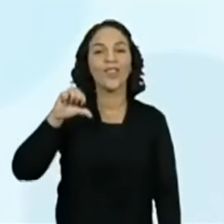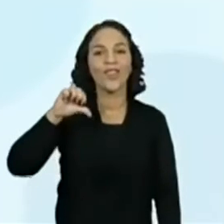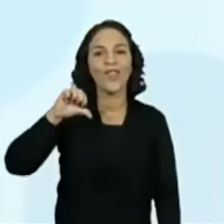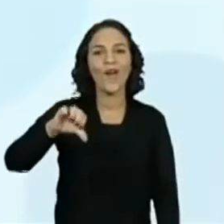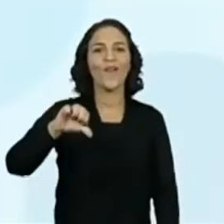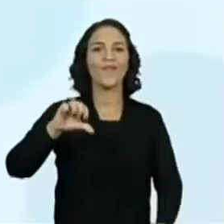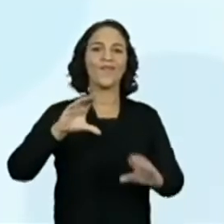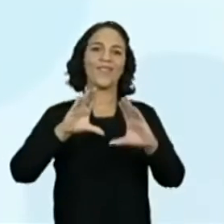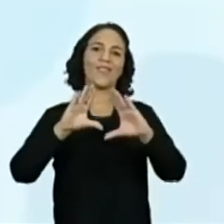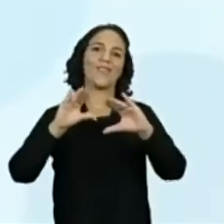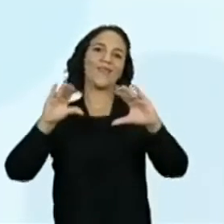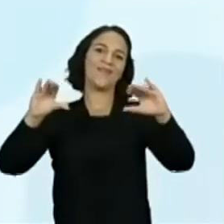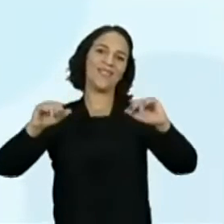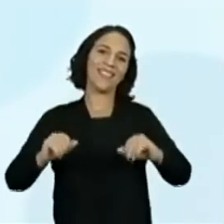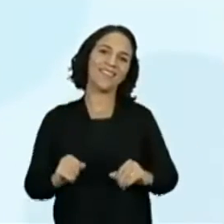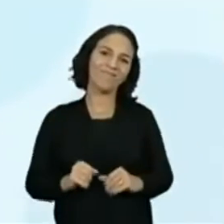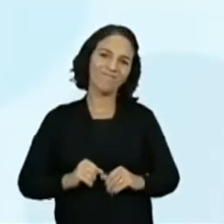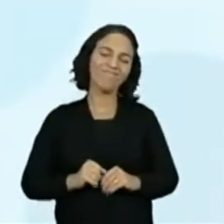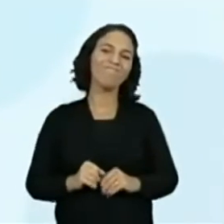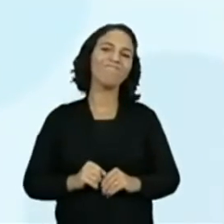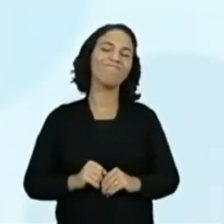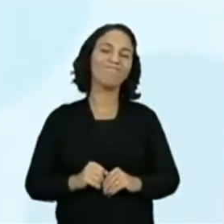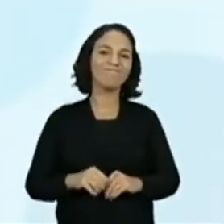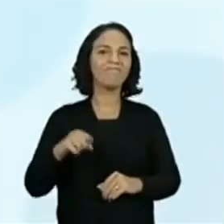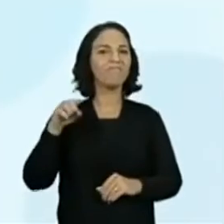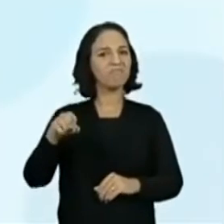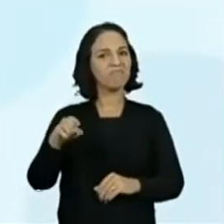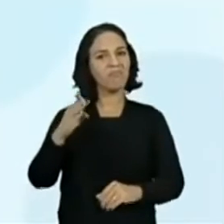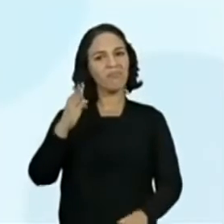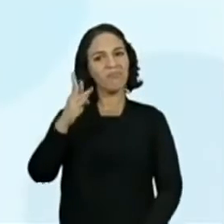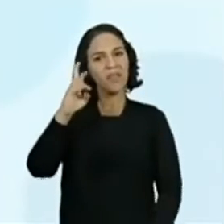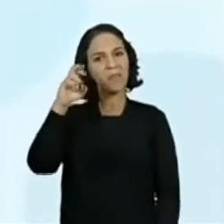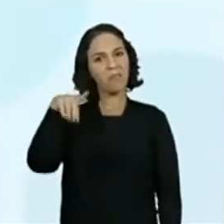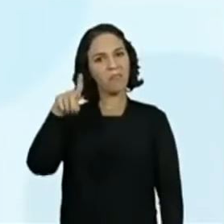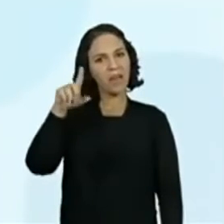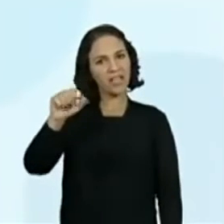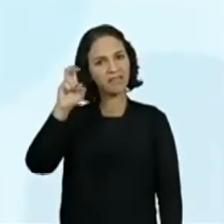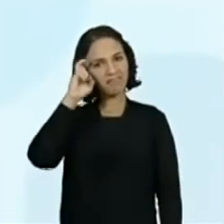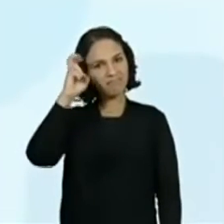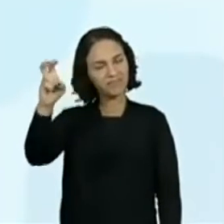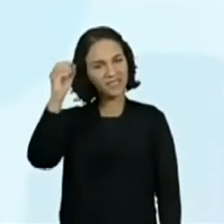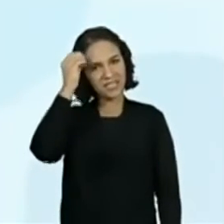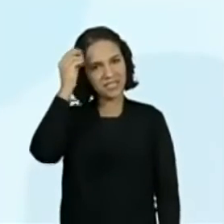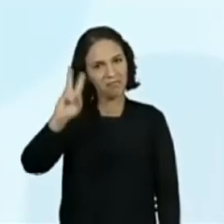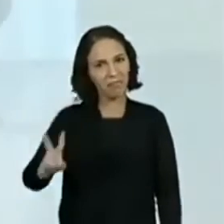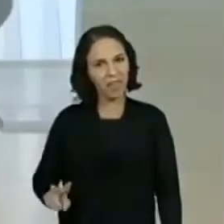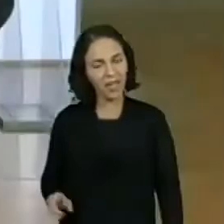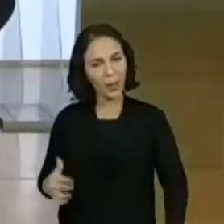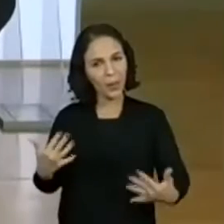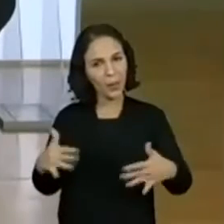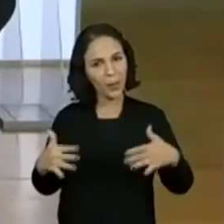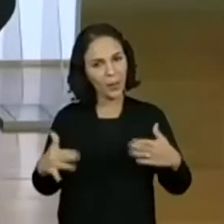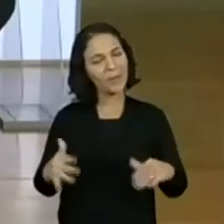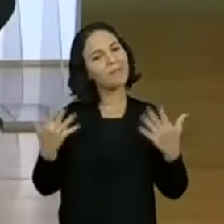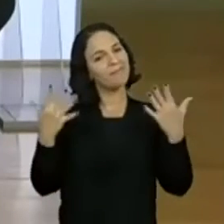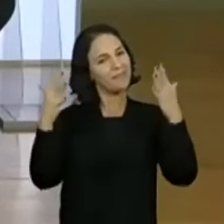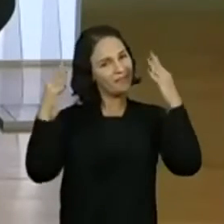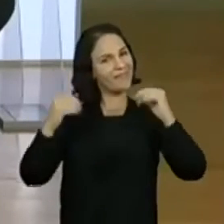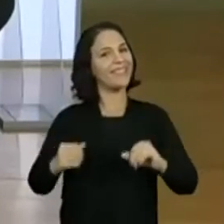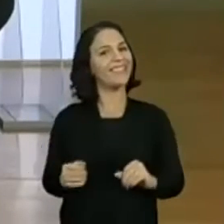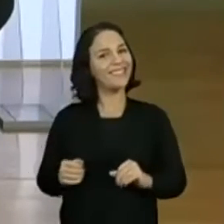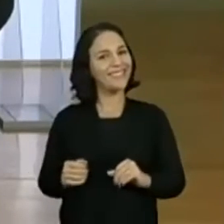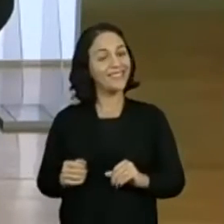nove nuvens. A Brenda foi esperta, hein? O Rai também foi bem esperto. Muito bem. Parabéns a vocês.